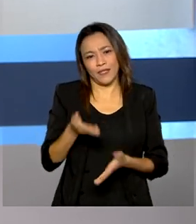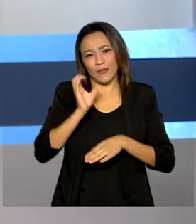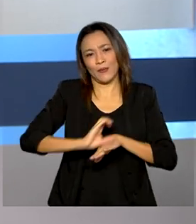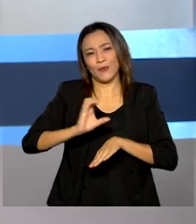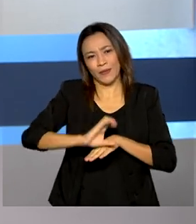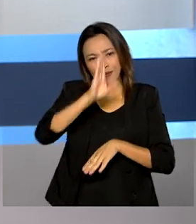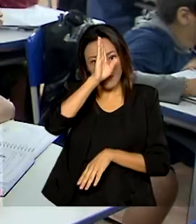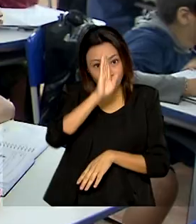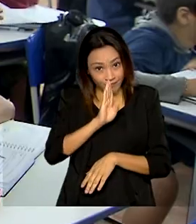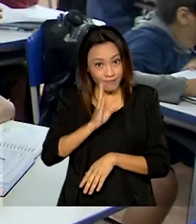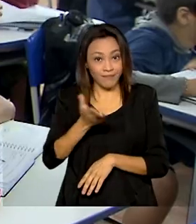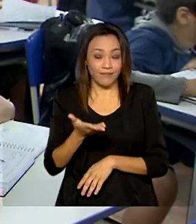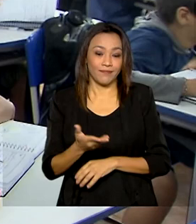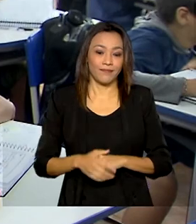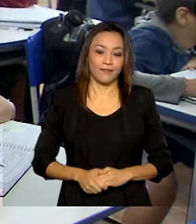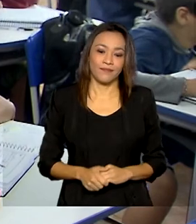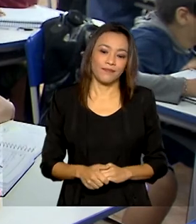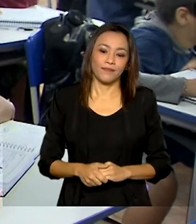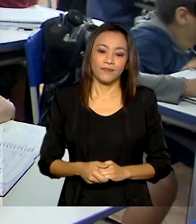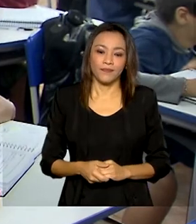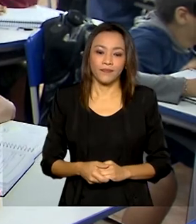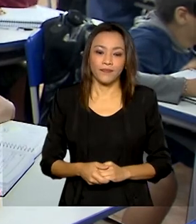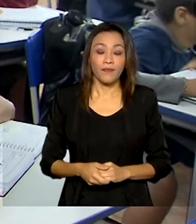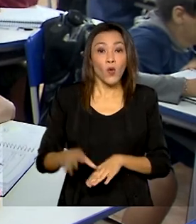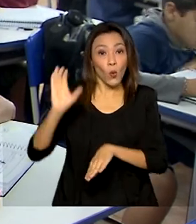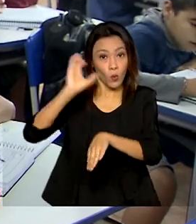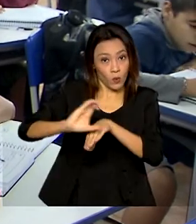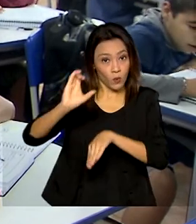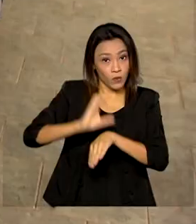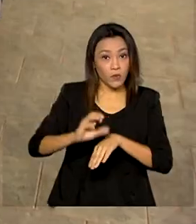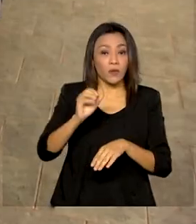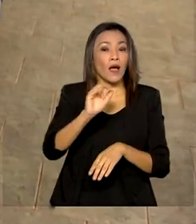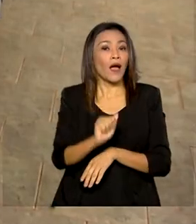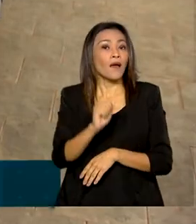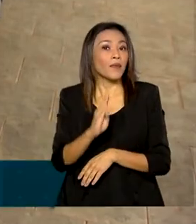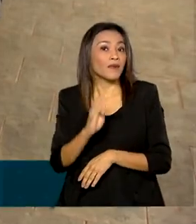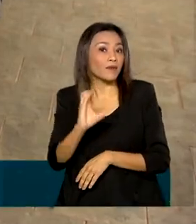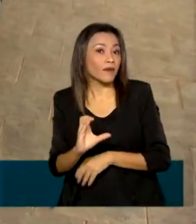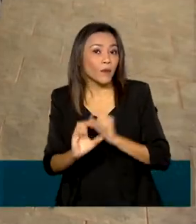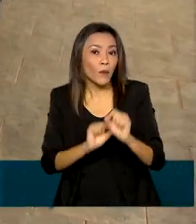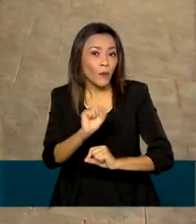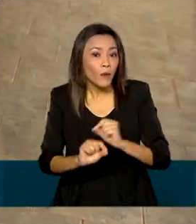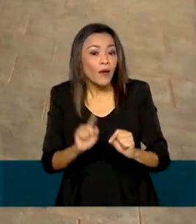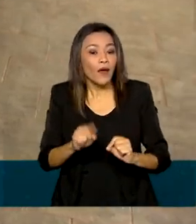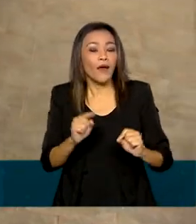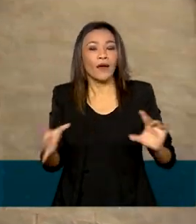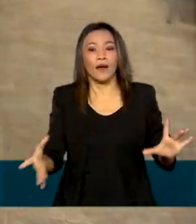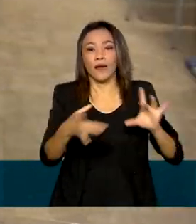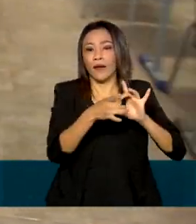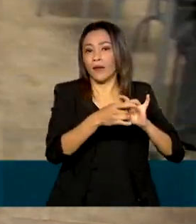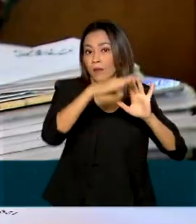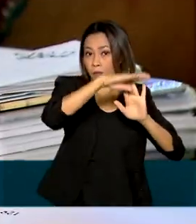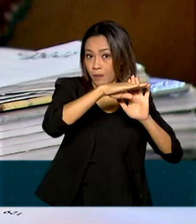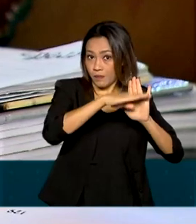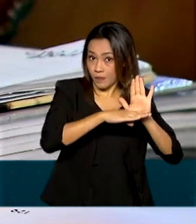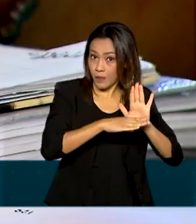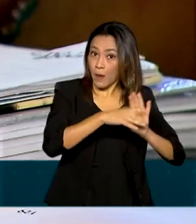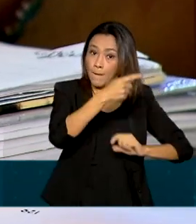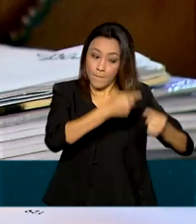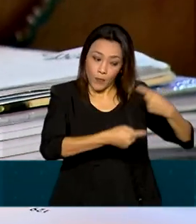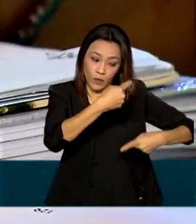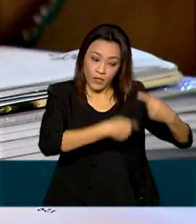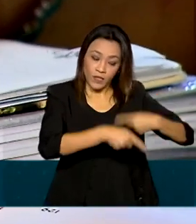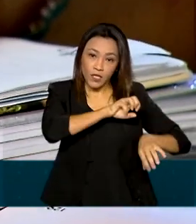que é de graça. O curso ABC faz parte da Política Nacional de Alfabetização para